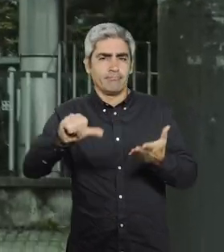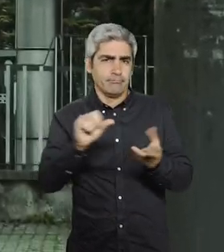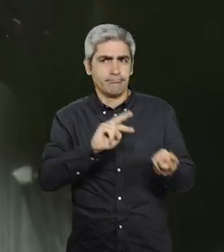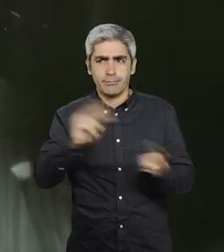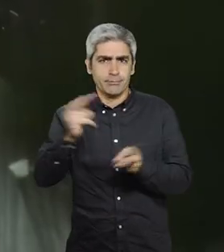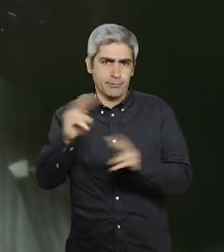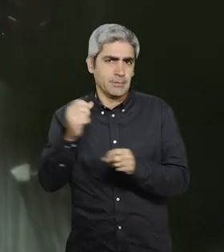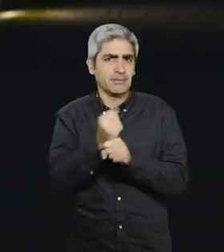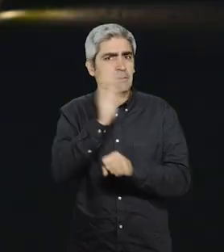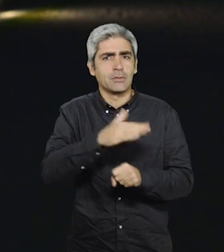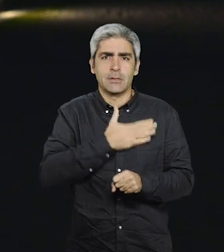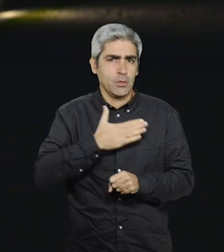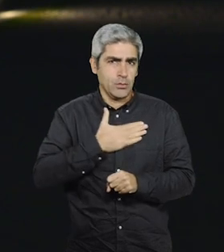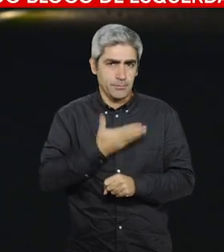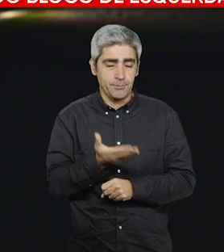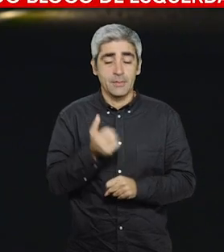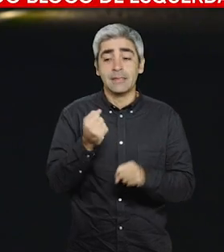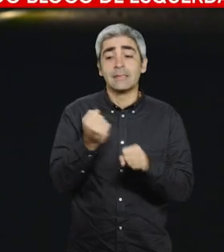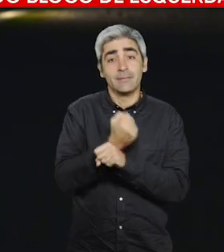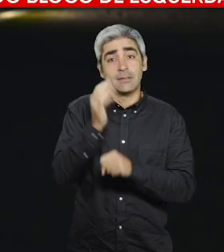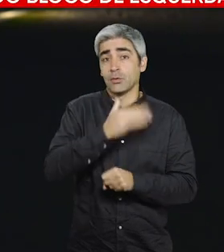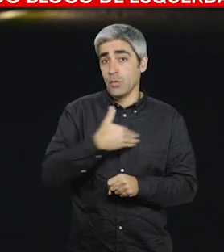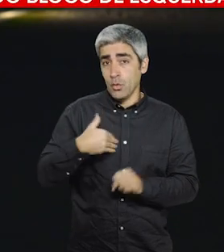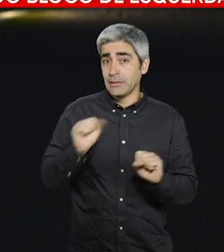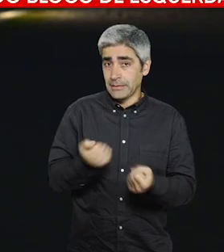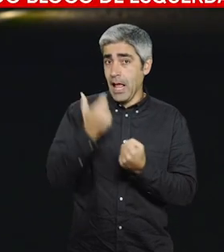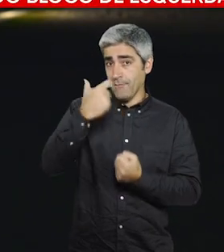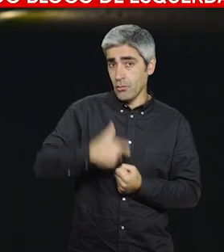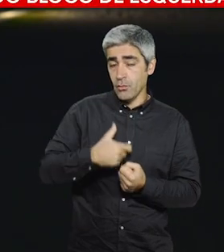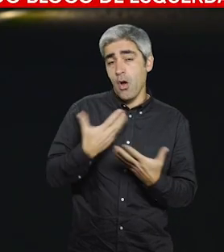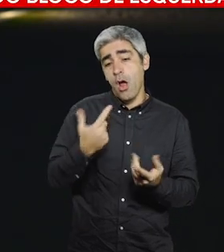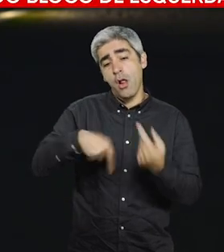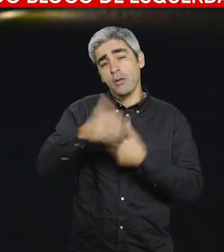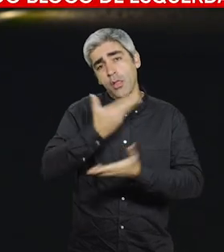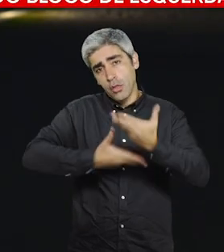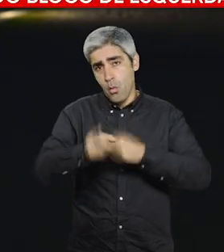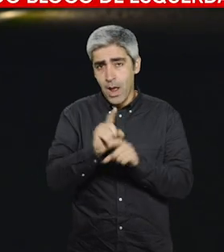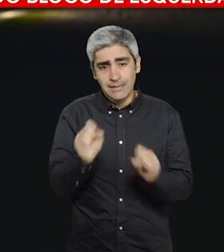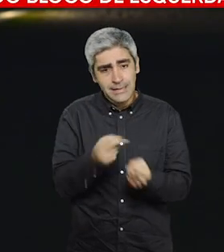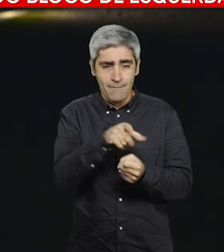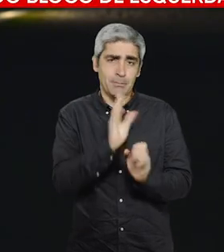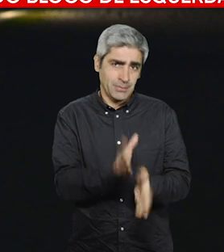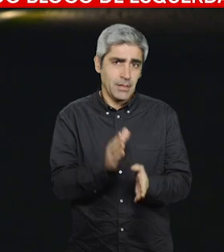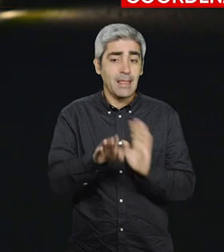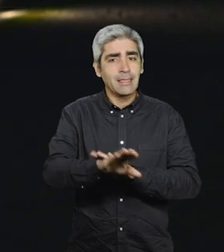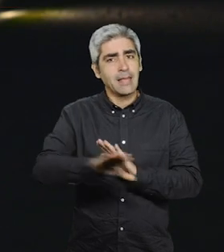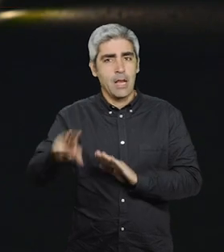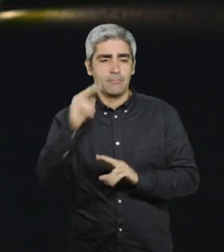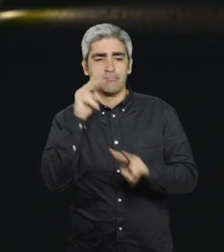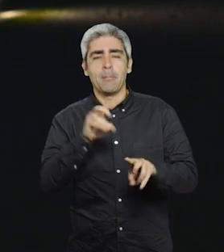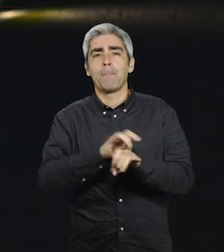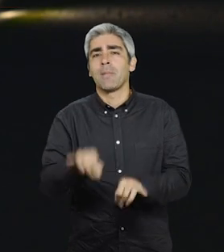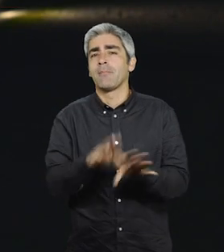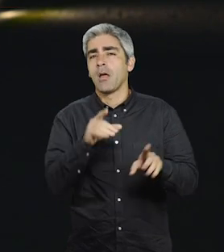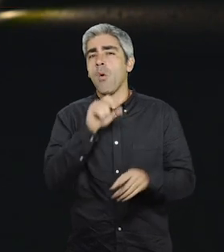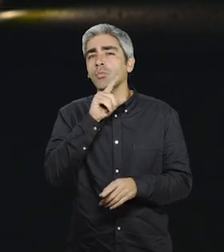Nacional de Saúde. O Serviço Nacional de Saúde salvou-nos, é agora a hora de salvarmos o Serviço Nacional de Saúde. A direita vê na pandemia uma